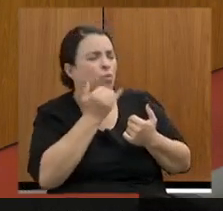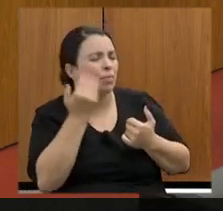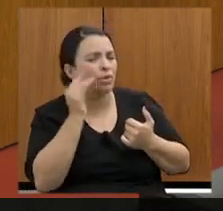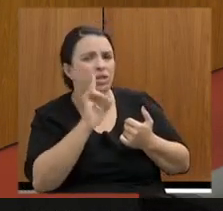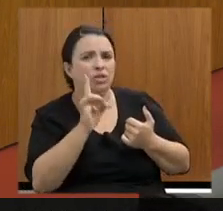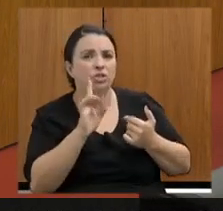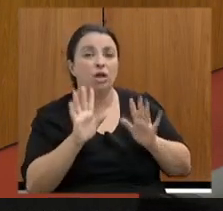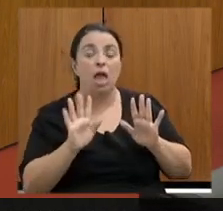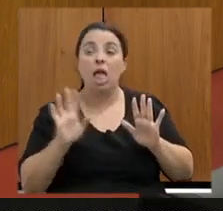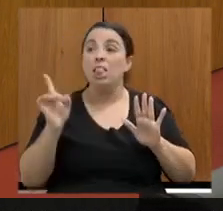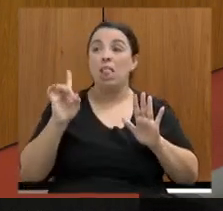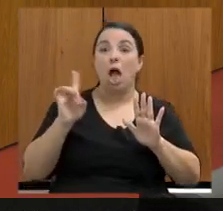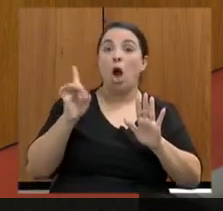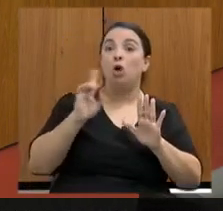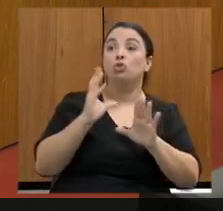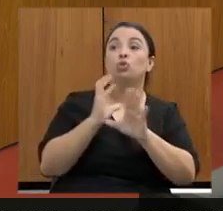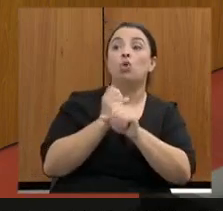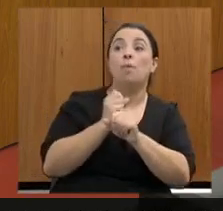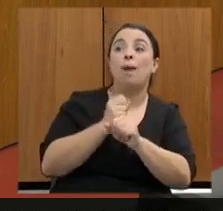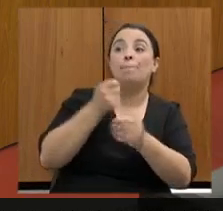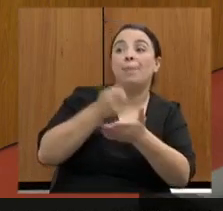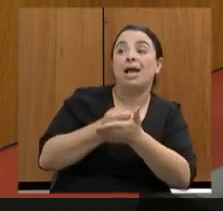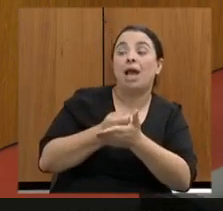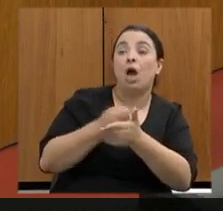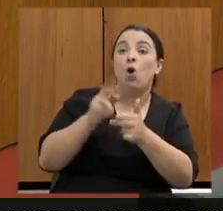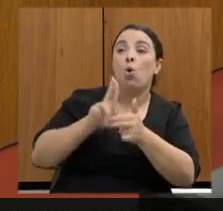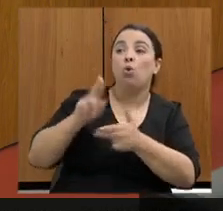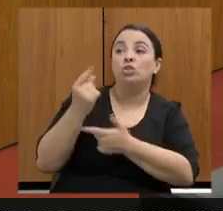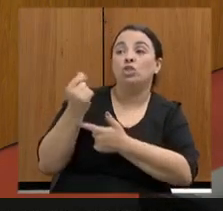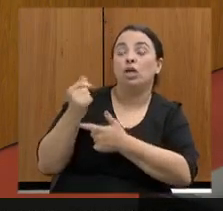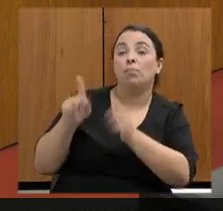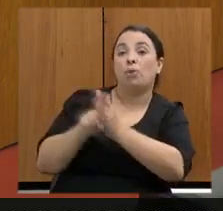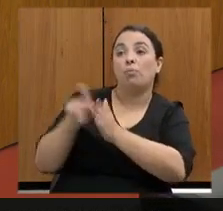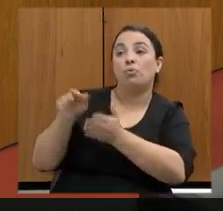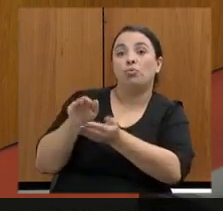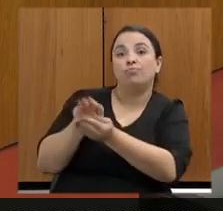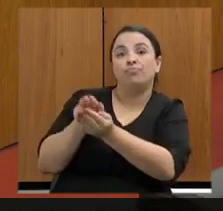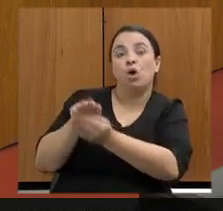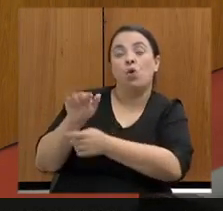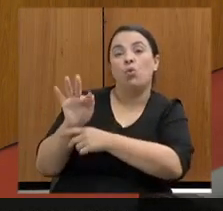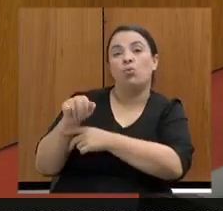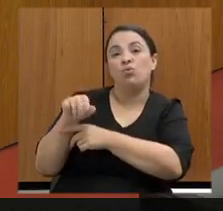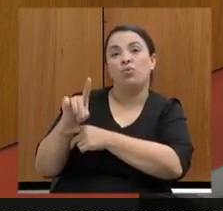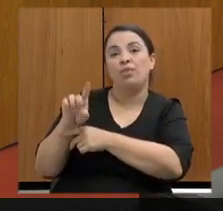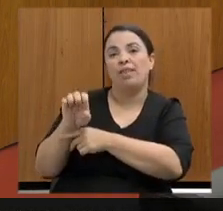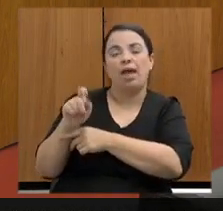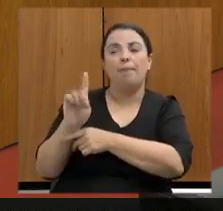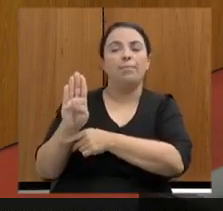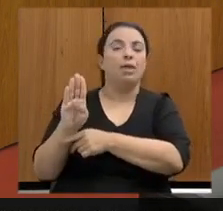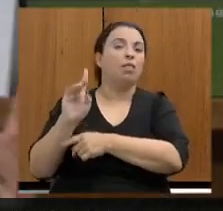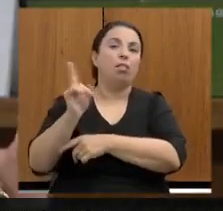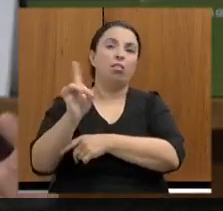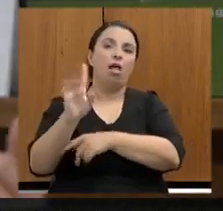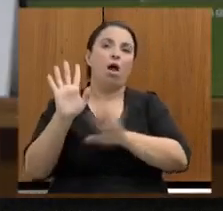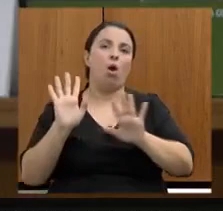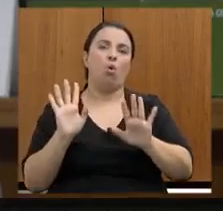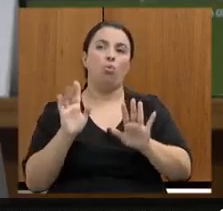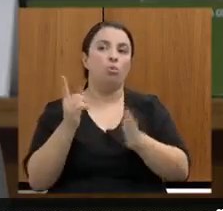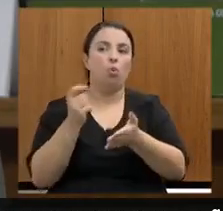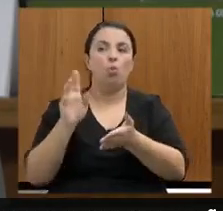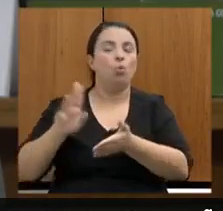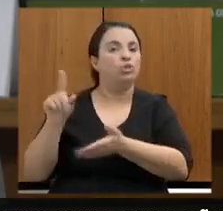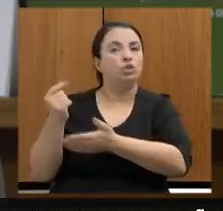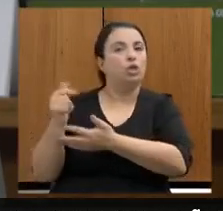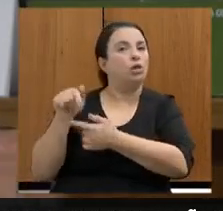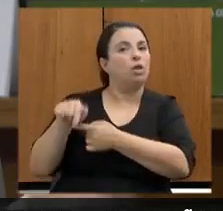somar com o Fundeb. Não se paga somar com o Fundeb. Certo? E se houver qualquer necessidade, até cheguei a fazer esse comentário no